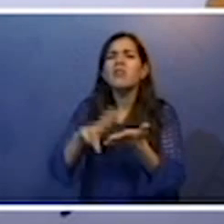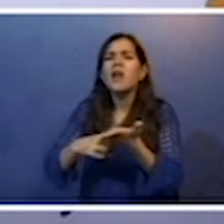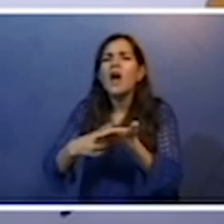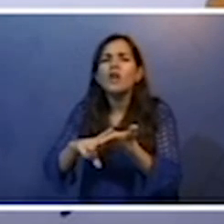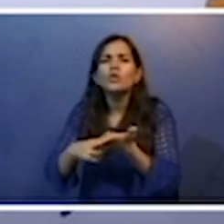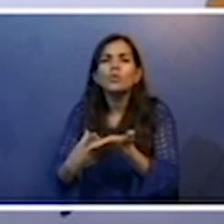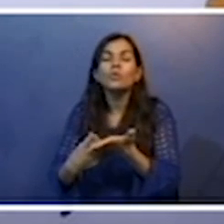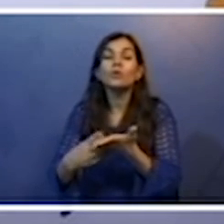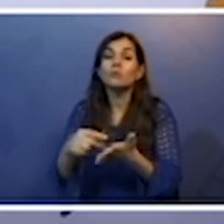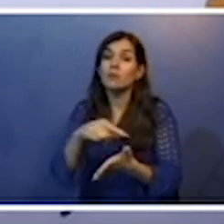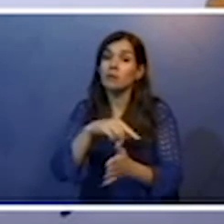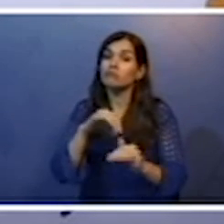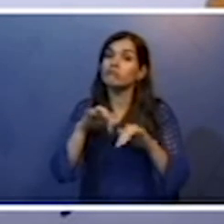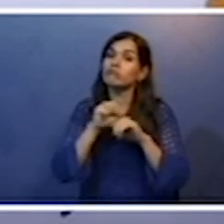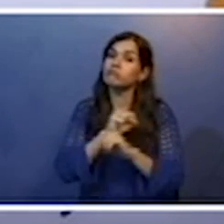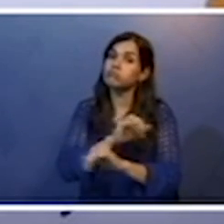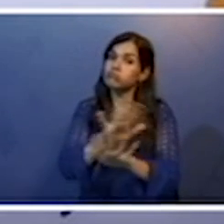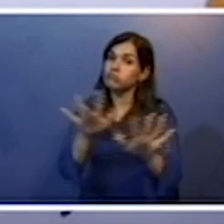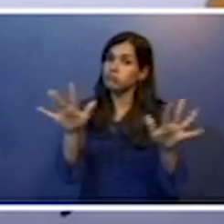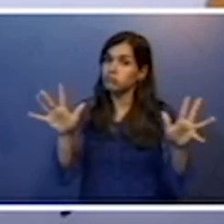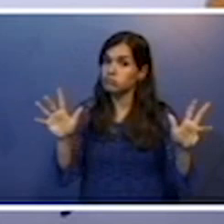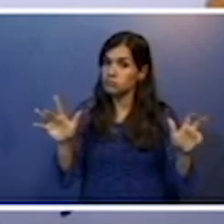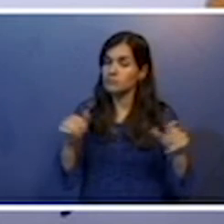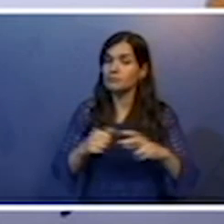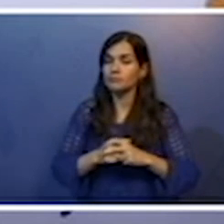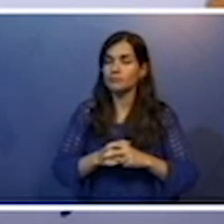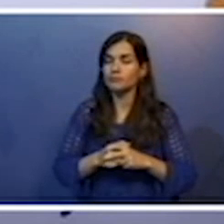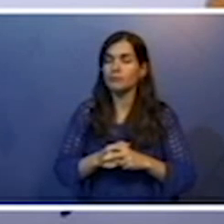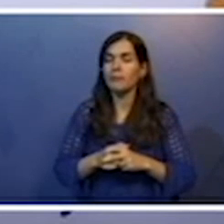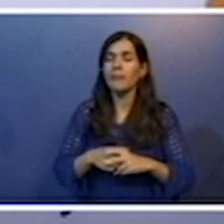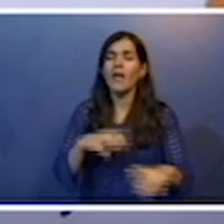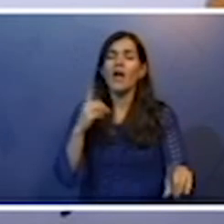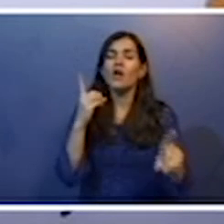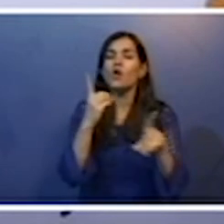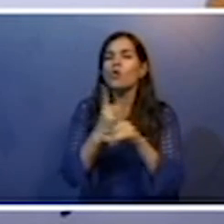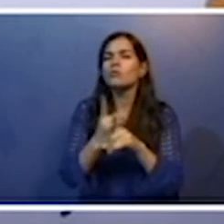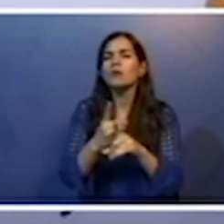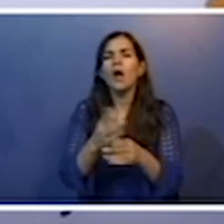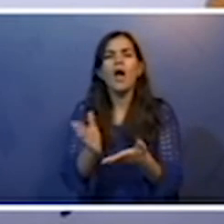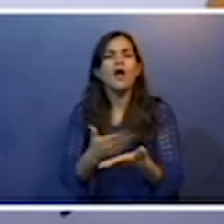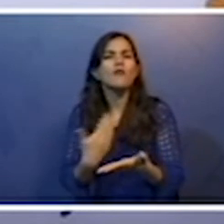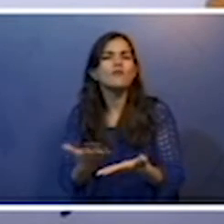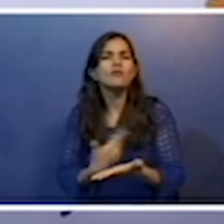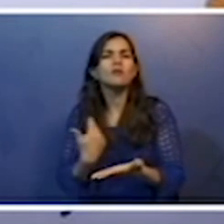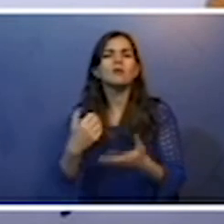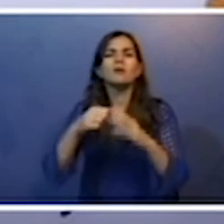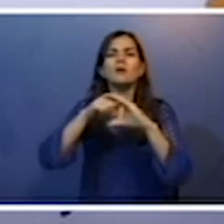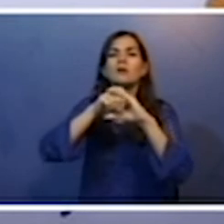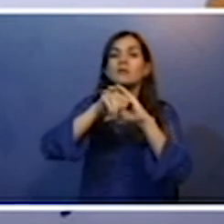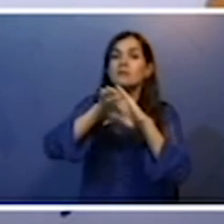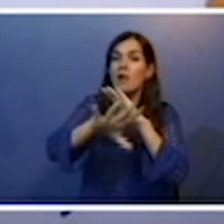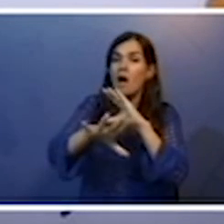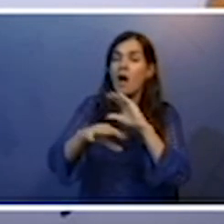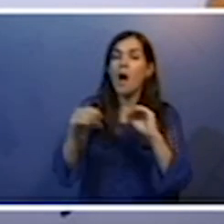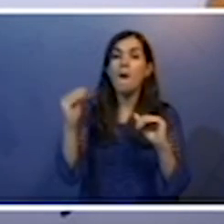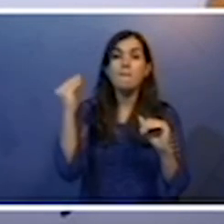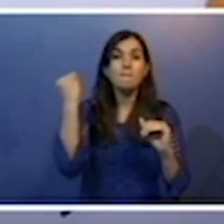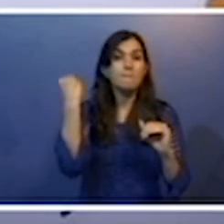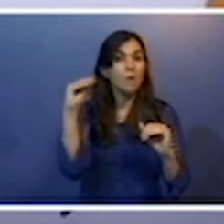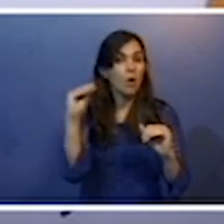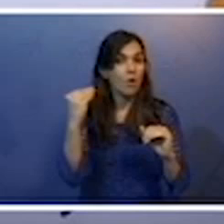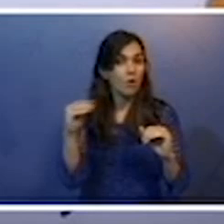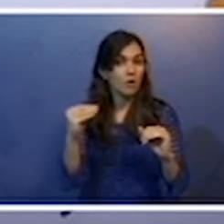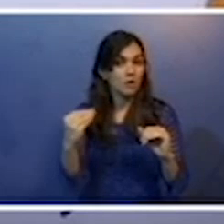artigos para o público em geral. São encontrados em revistas, slides, blogs e redes sociais.